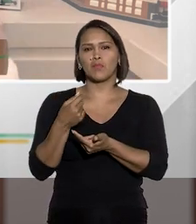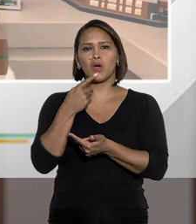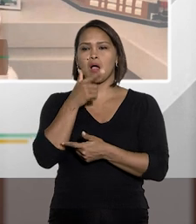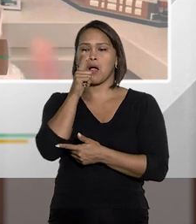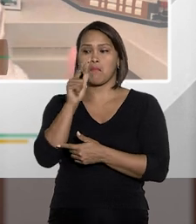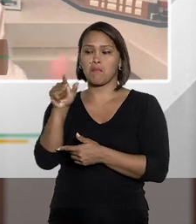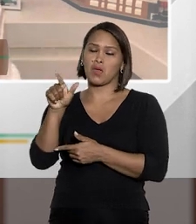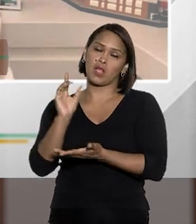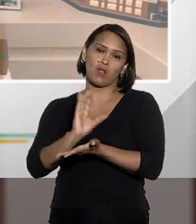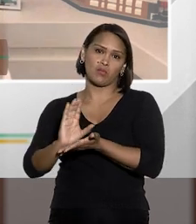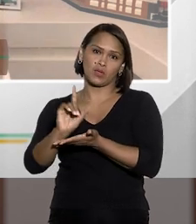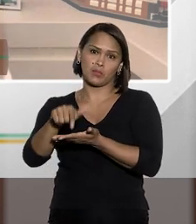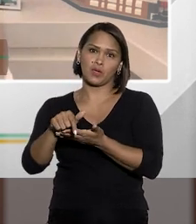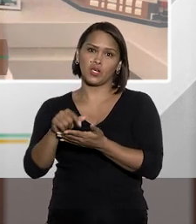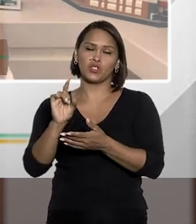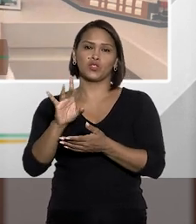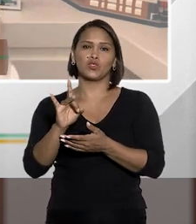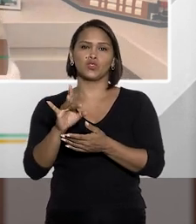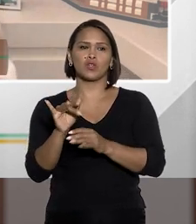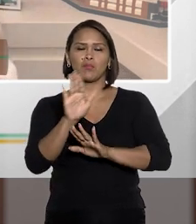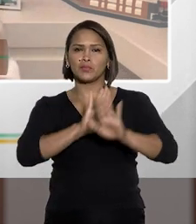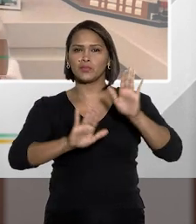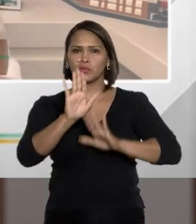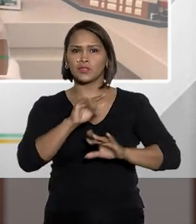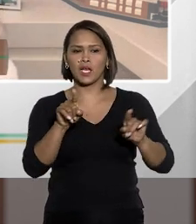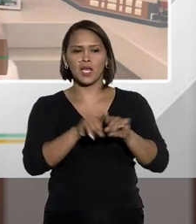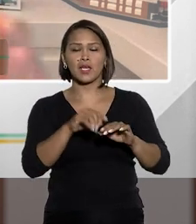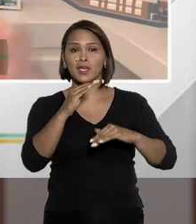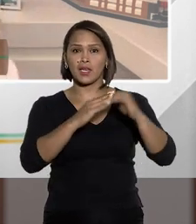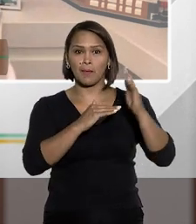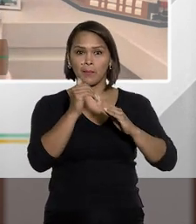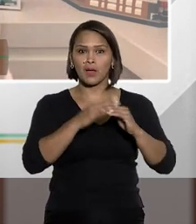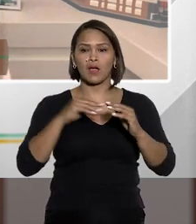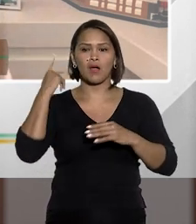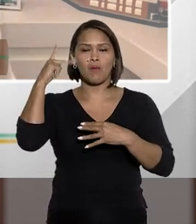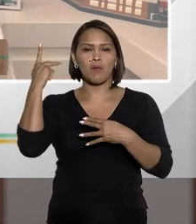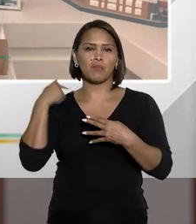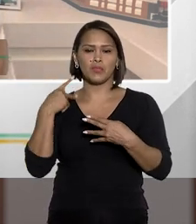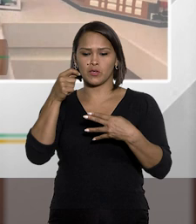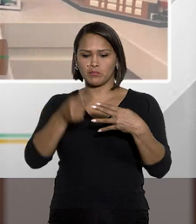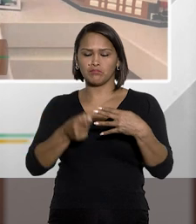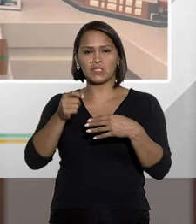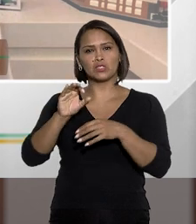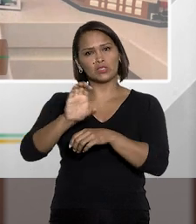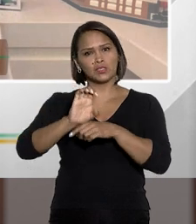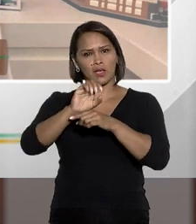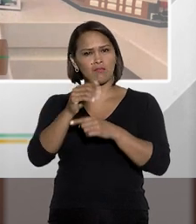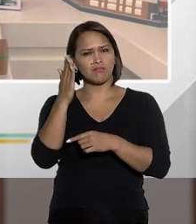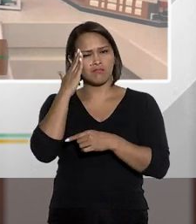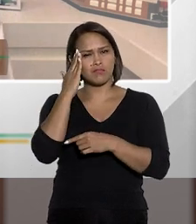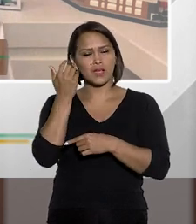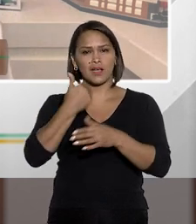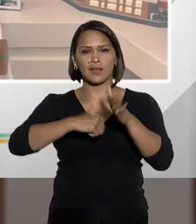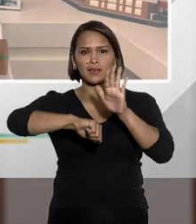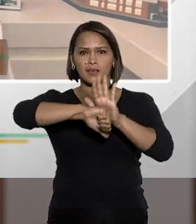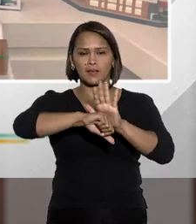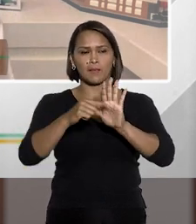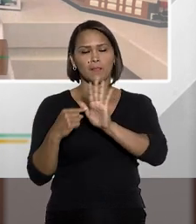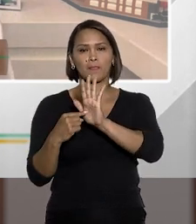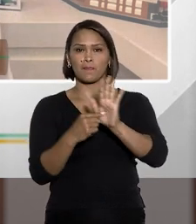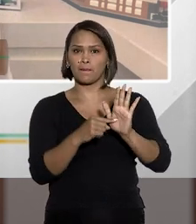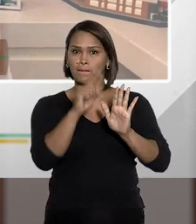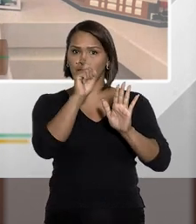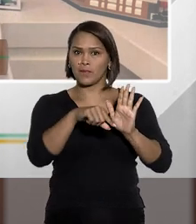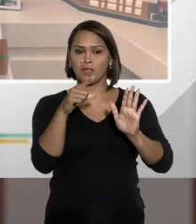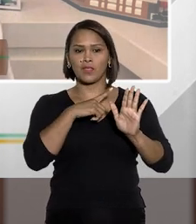beneficiar por mero capricho, se a gente olhar na prática, o Rogério como promotor estadual bem sabe disso, esses crimes